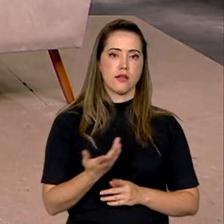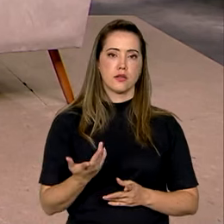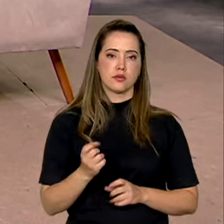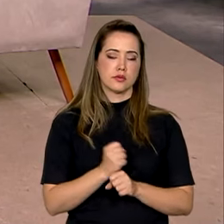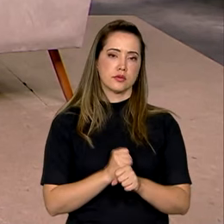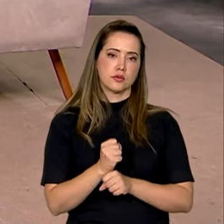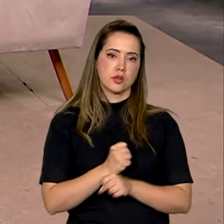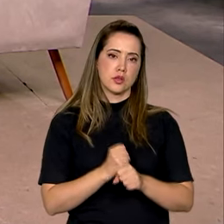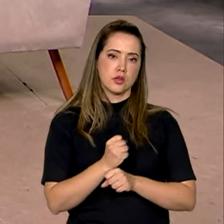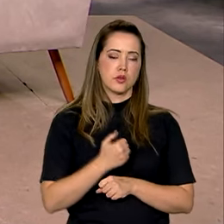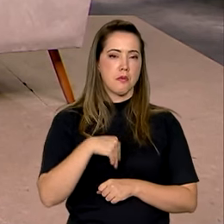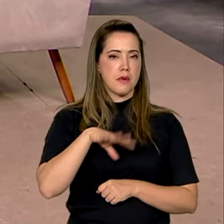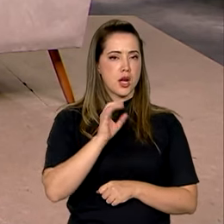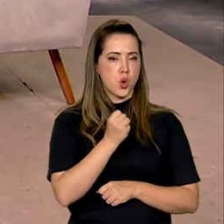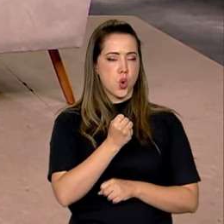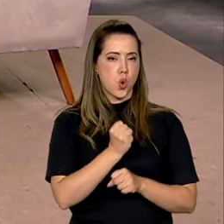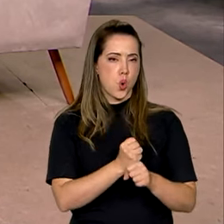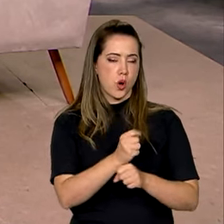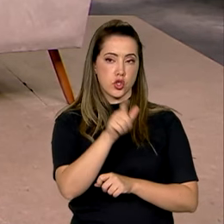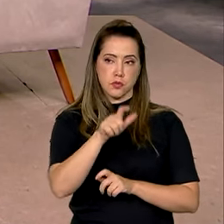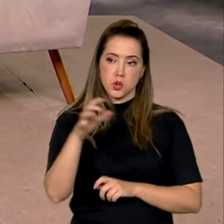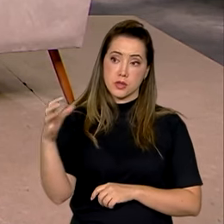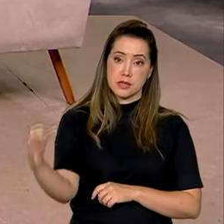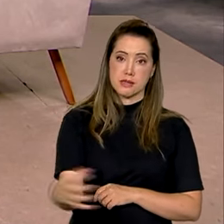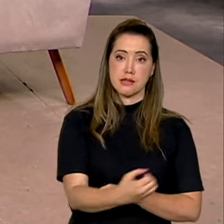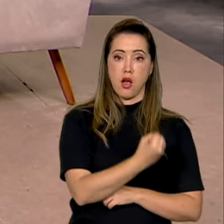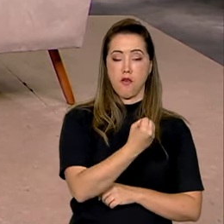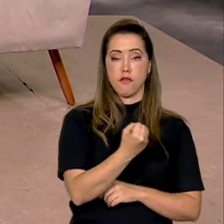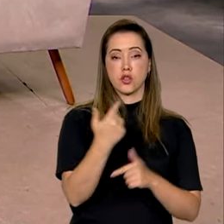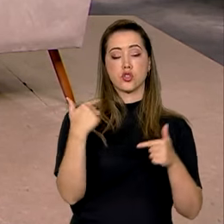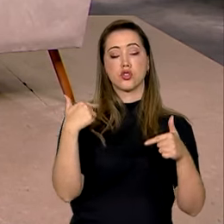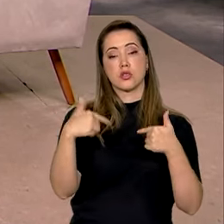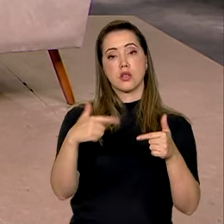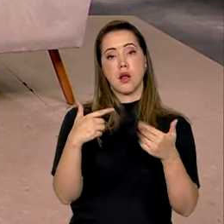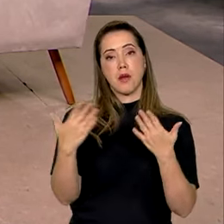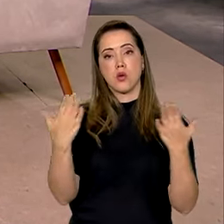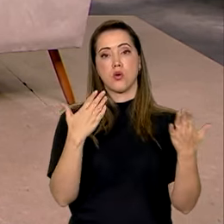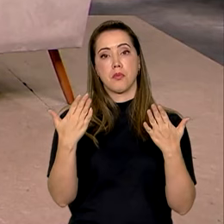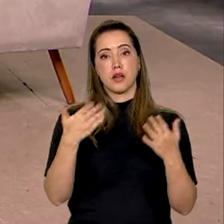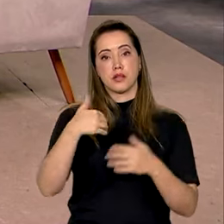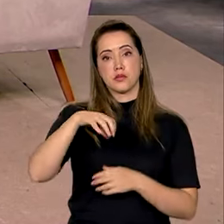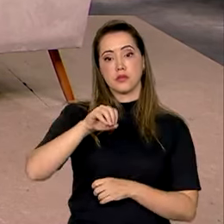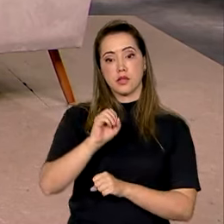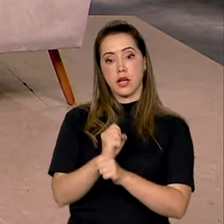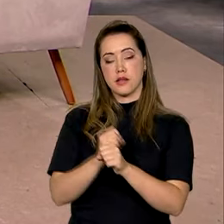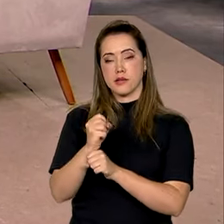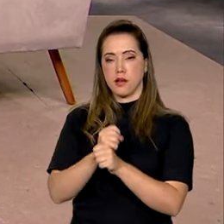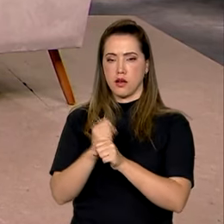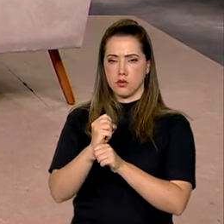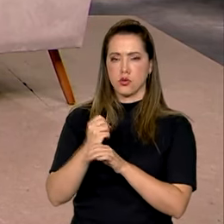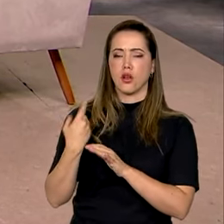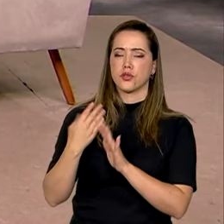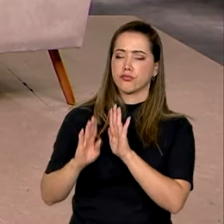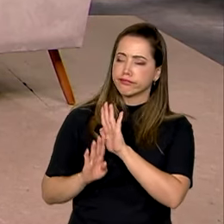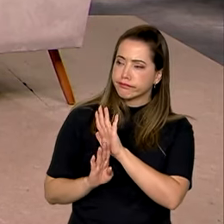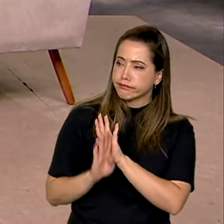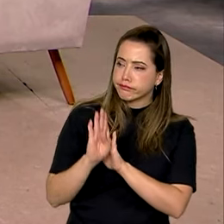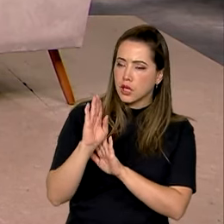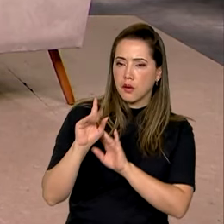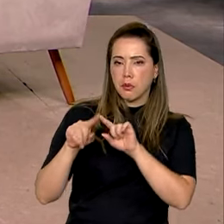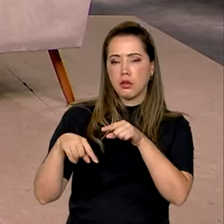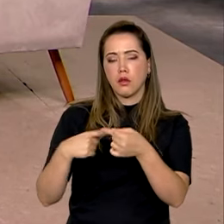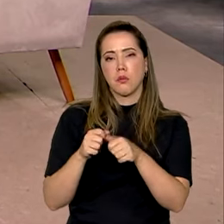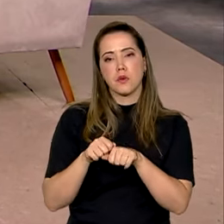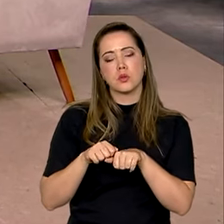ano com o maior número de trabalhadores resgatados no país nos últimos 10 anos. Estamos num crescente nos últimos anos, nesse cenário pós